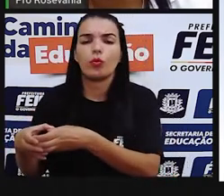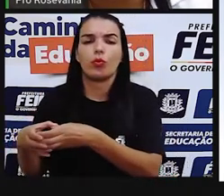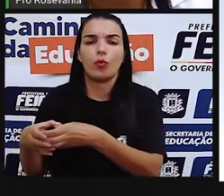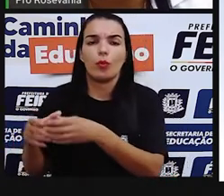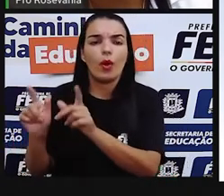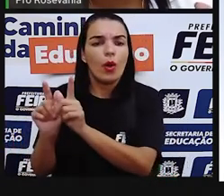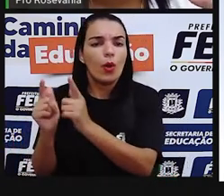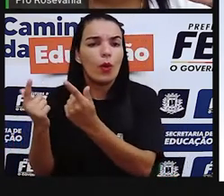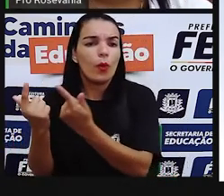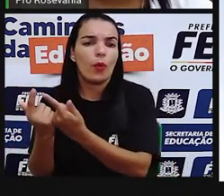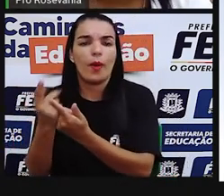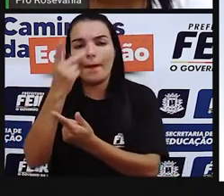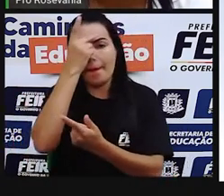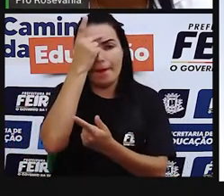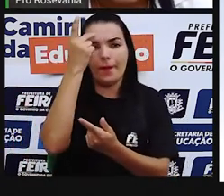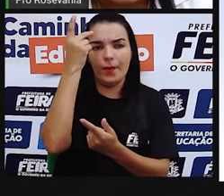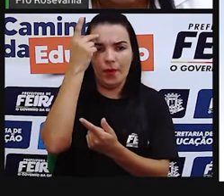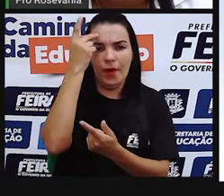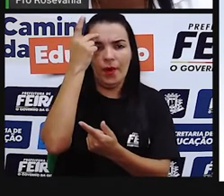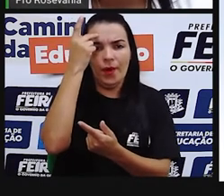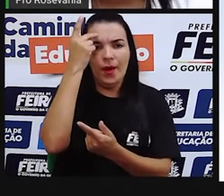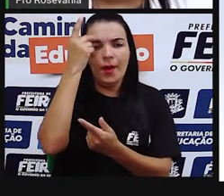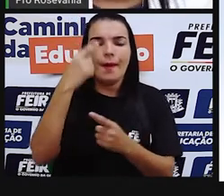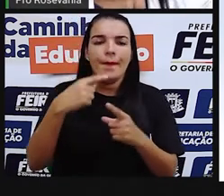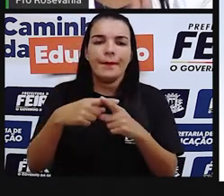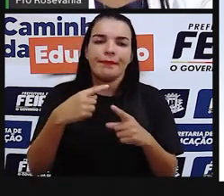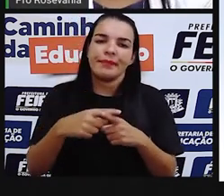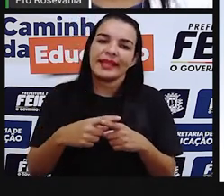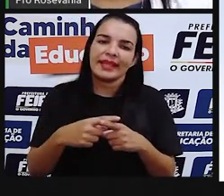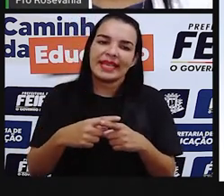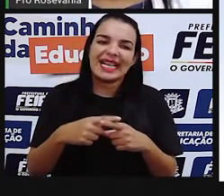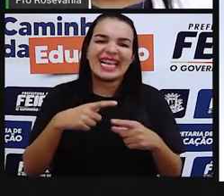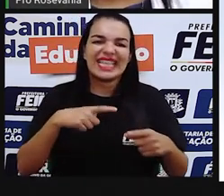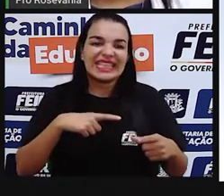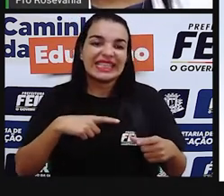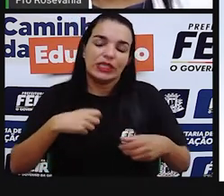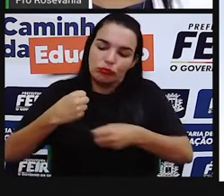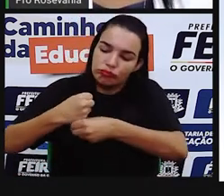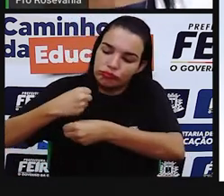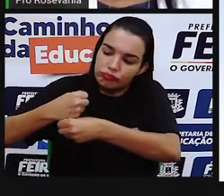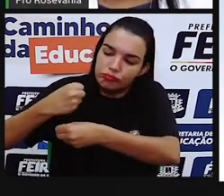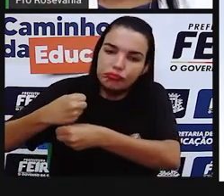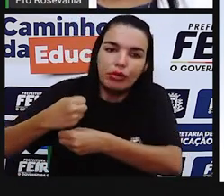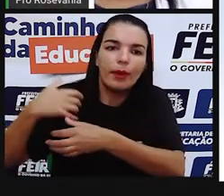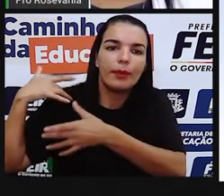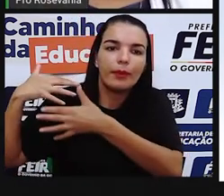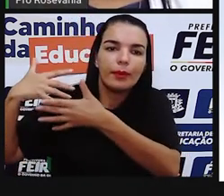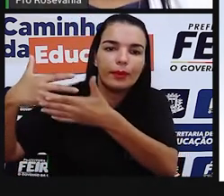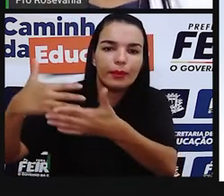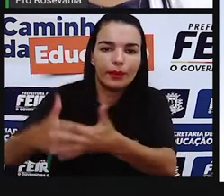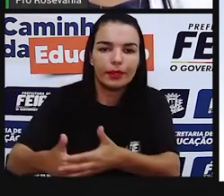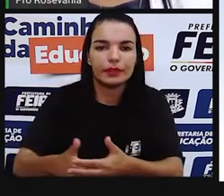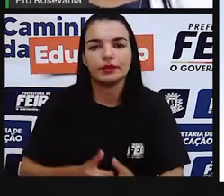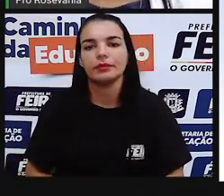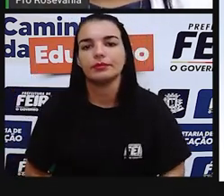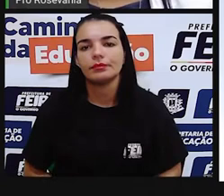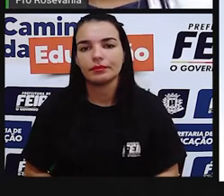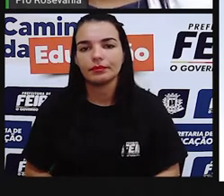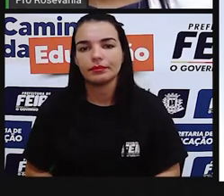construiu ali, aqueles conjuntos identitários daquele povo. E é o mais